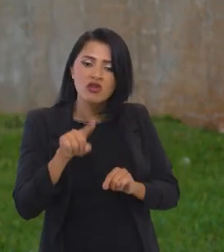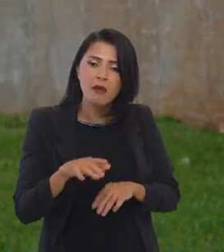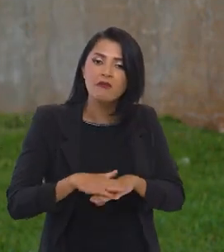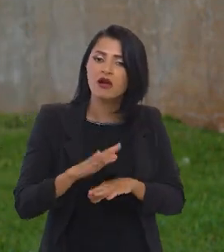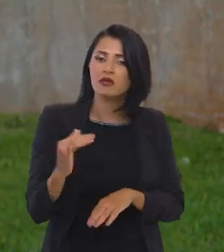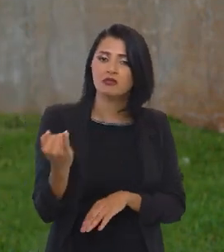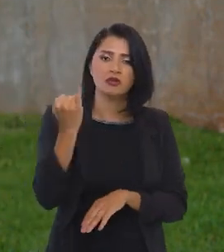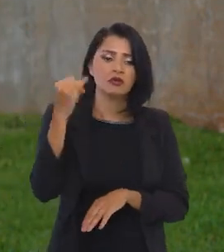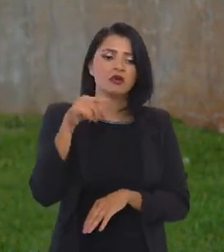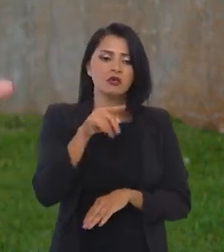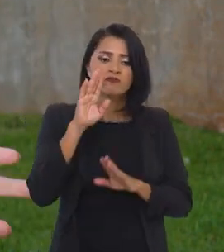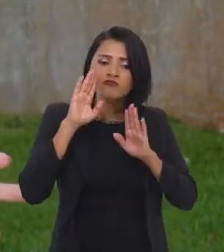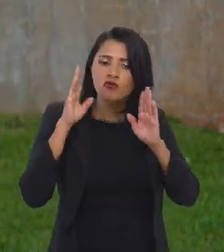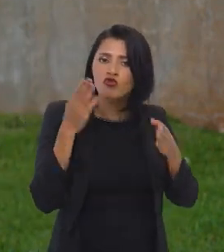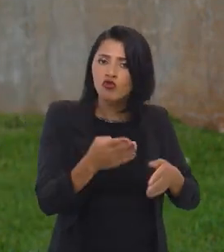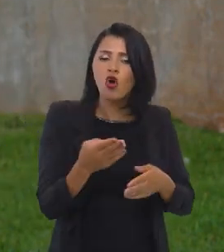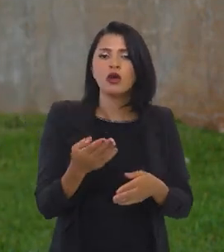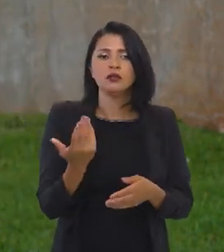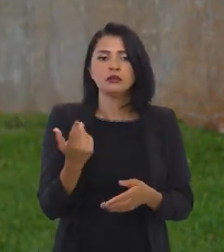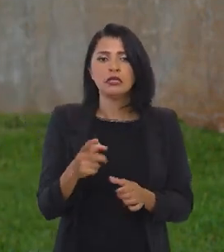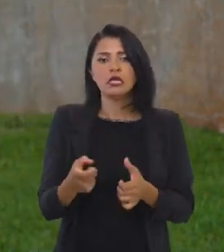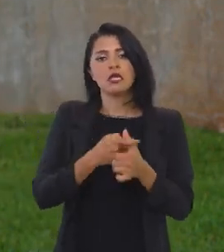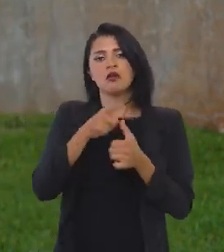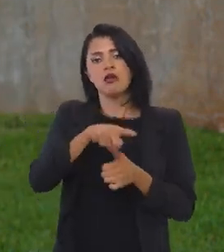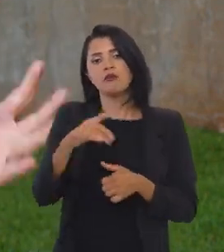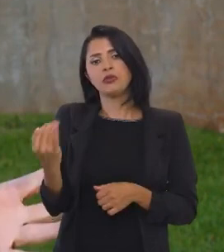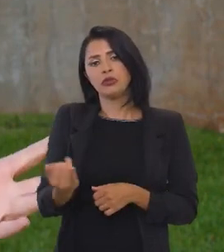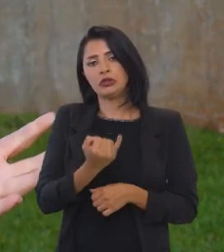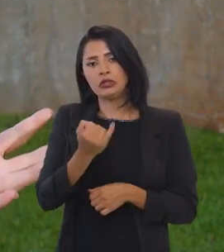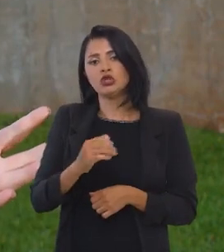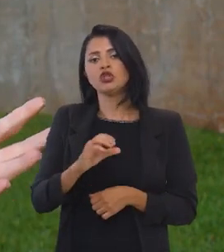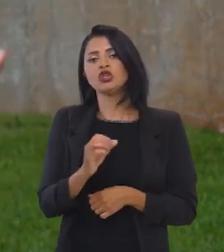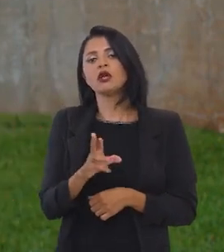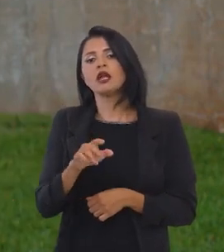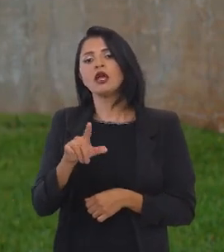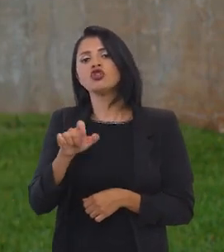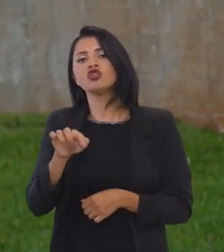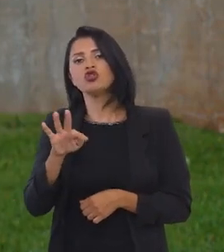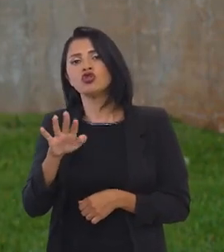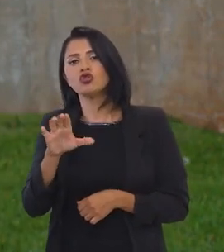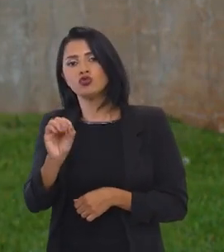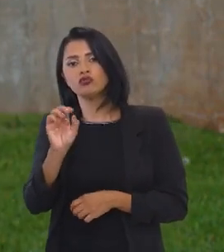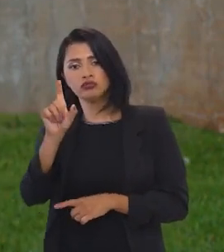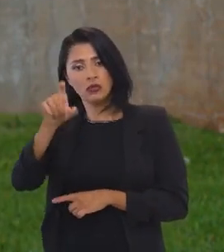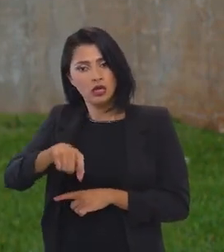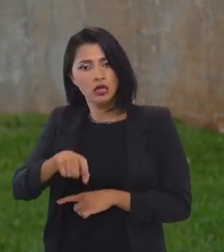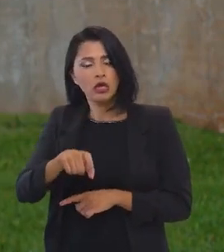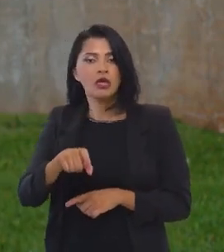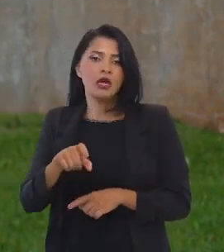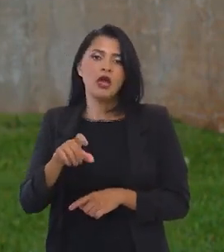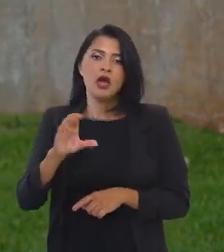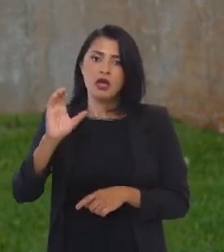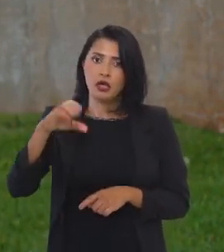naquilo que é importante, foca naquele crédito que é relevante e foca principalmente